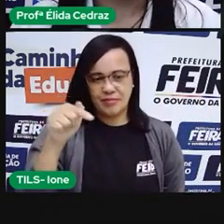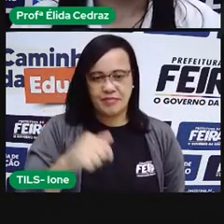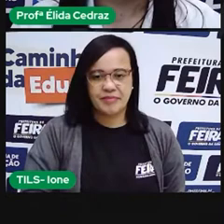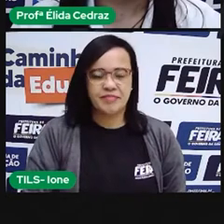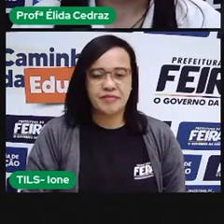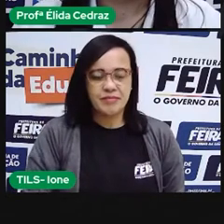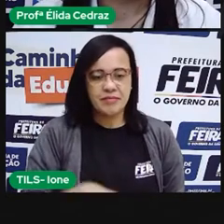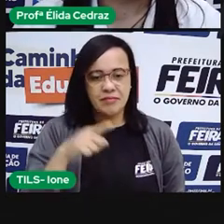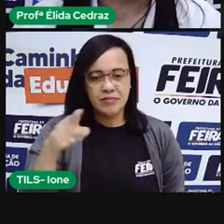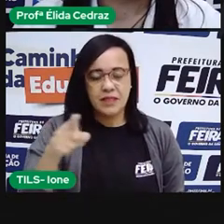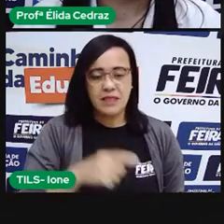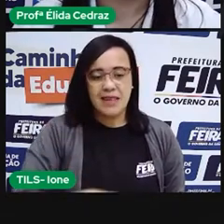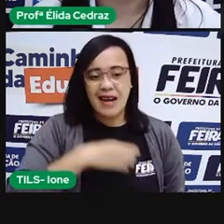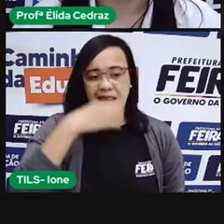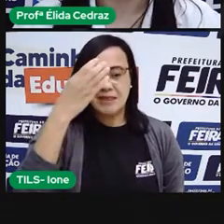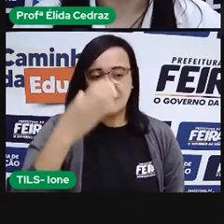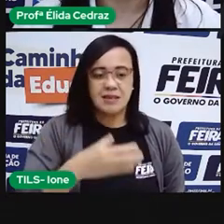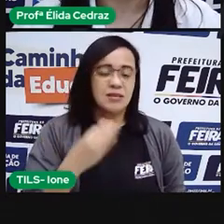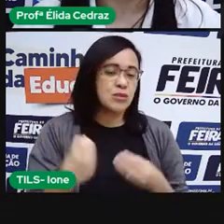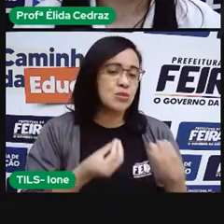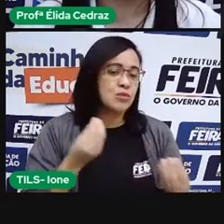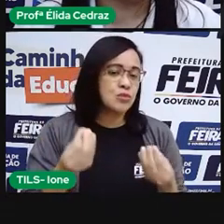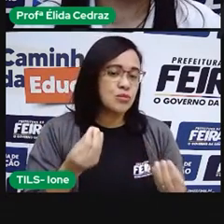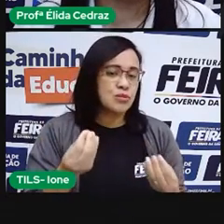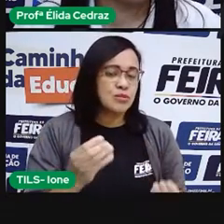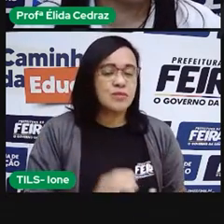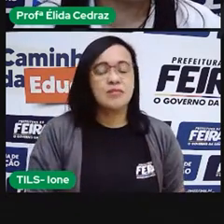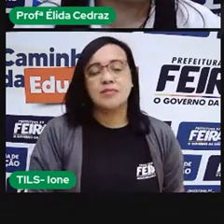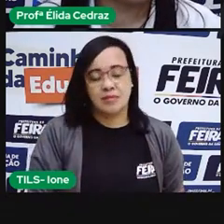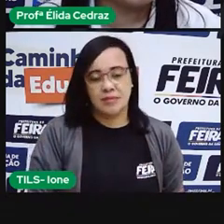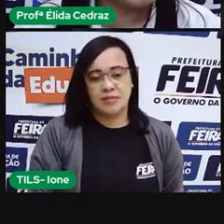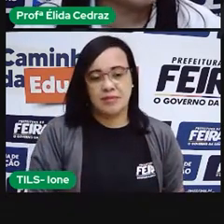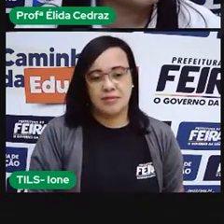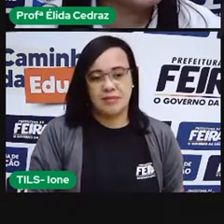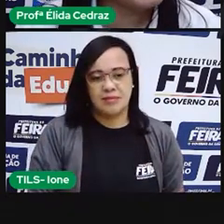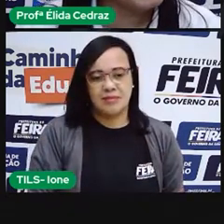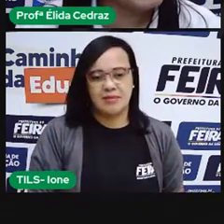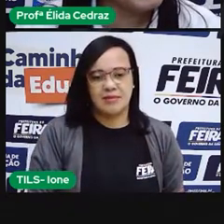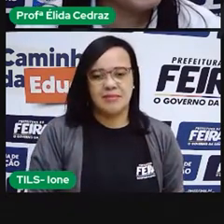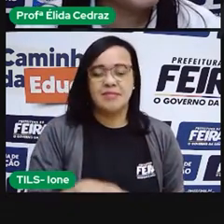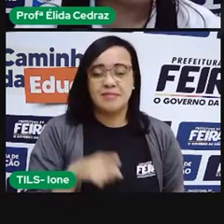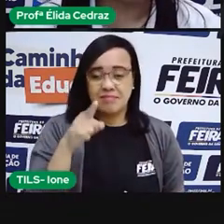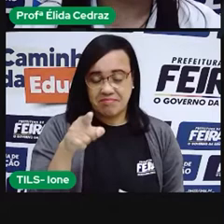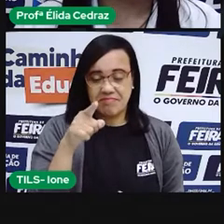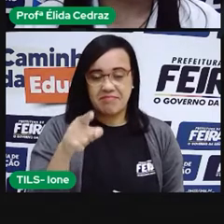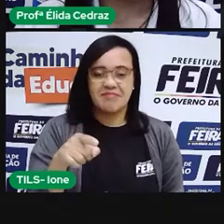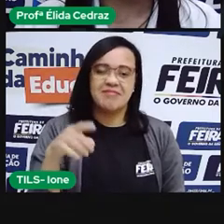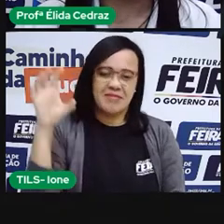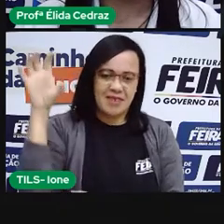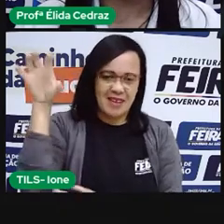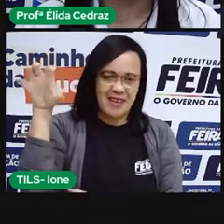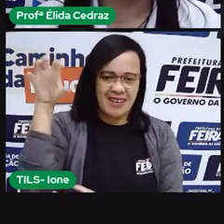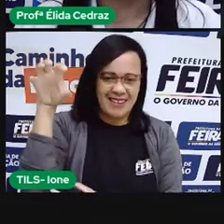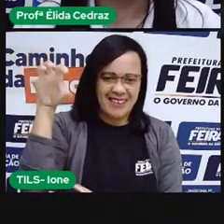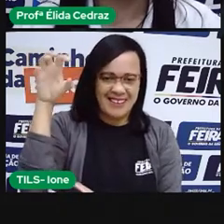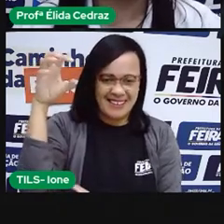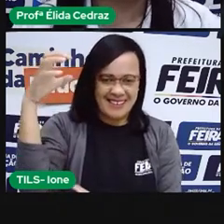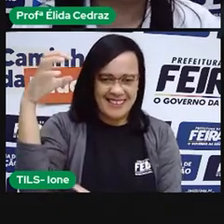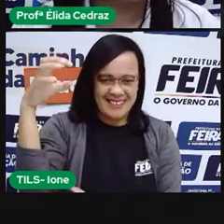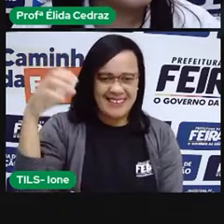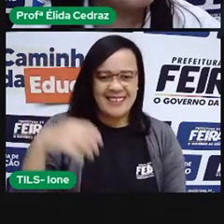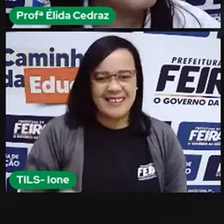E essa fruta? É o abacaxi. Eu escrevo